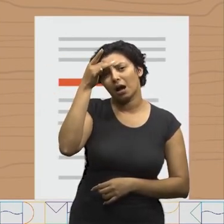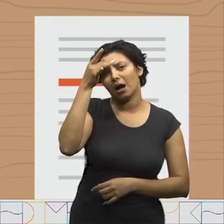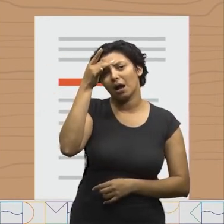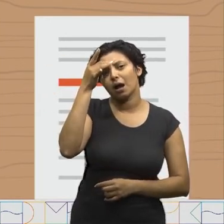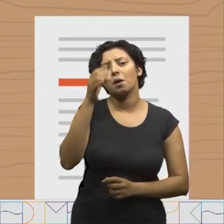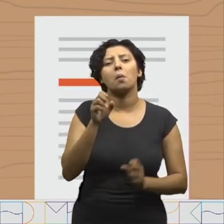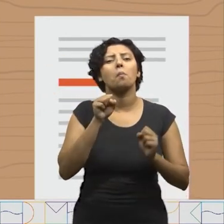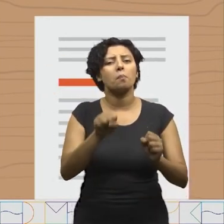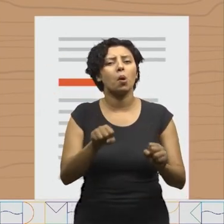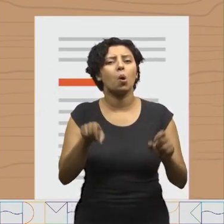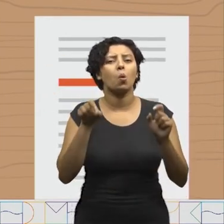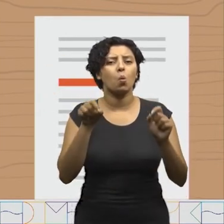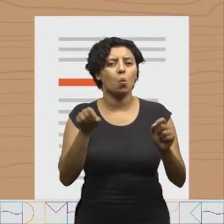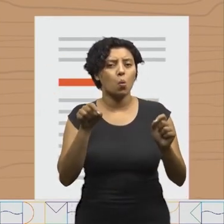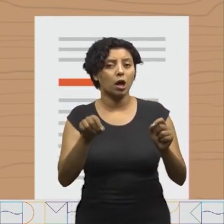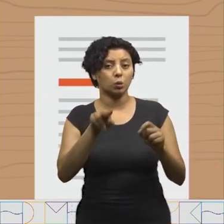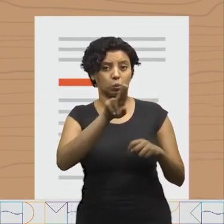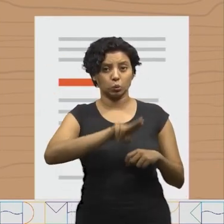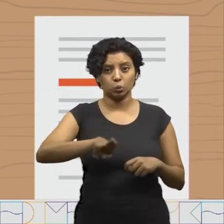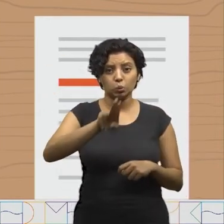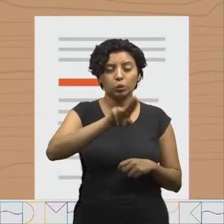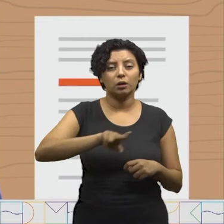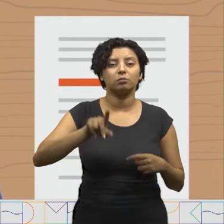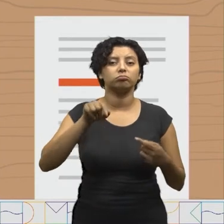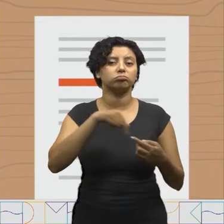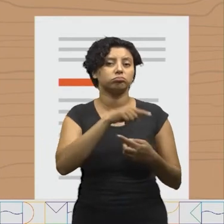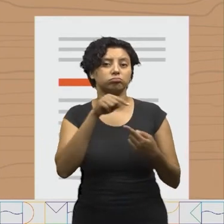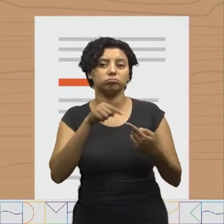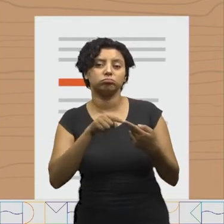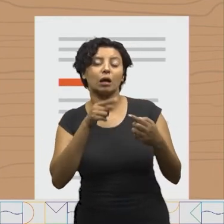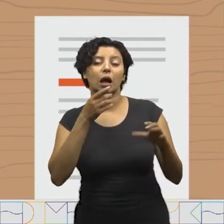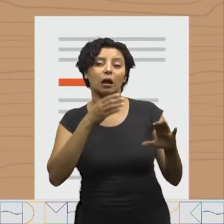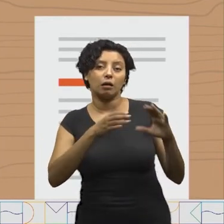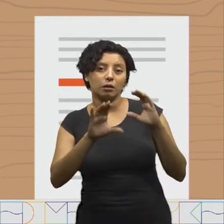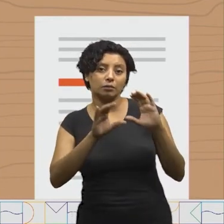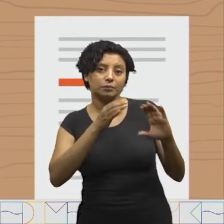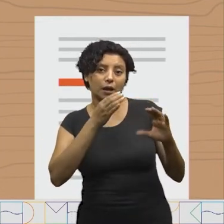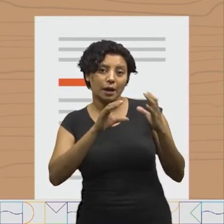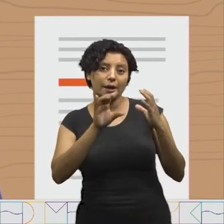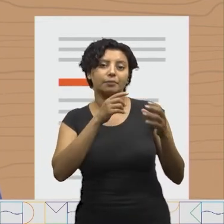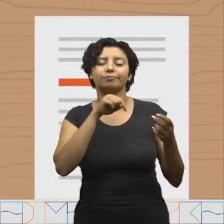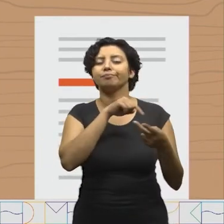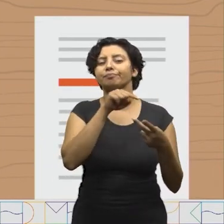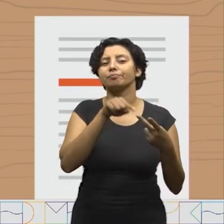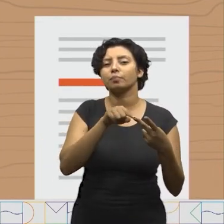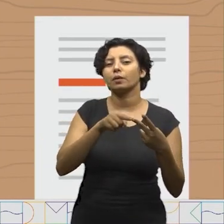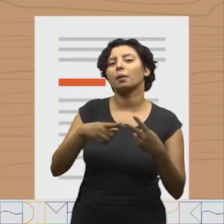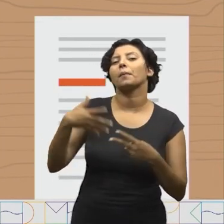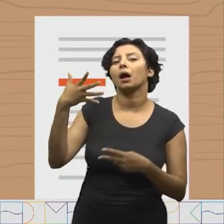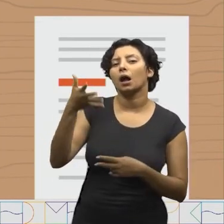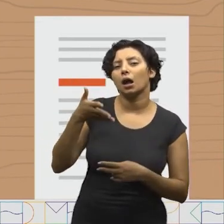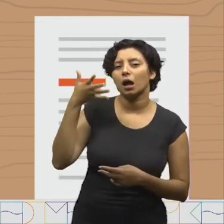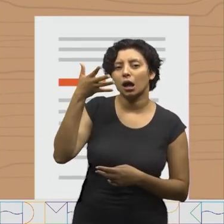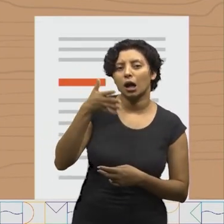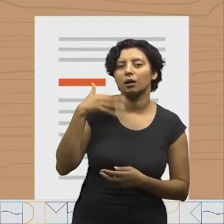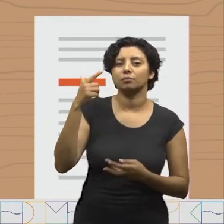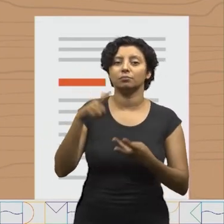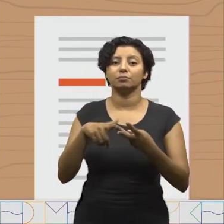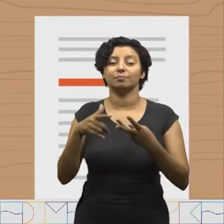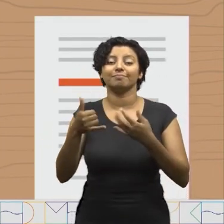memorizar. Podem ser usadas para cantar,